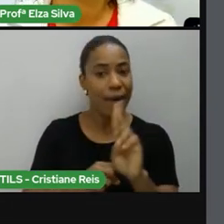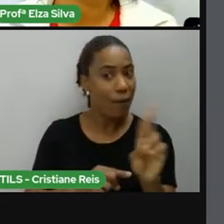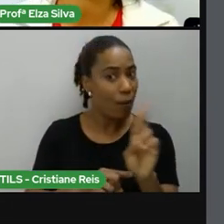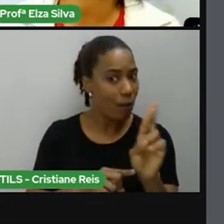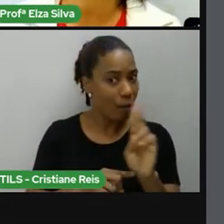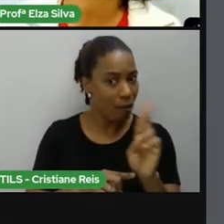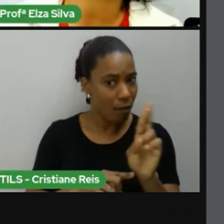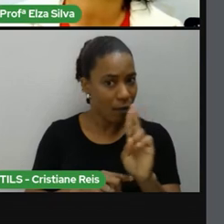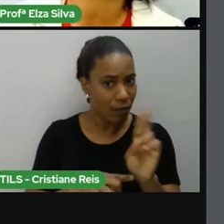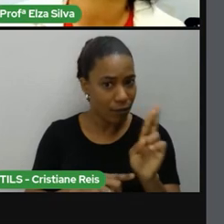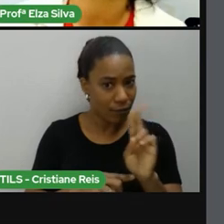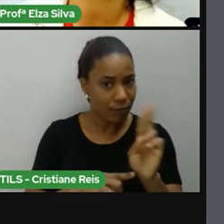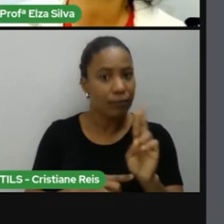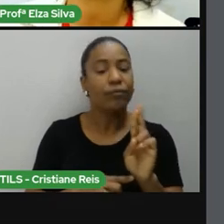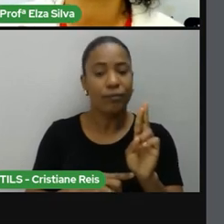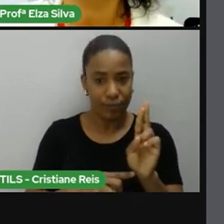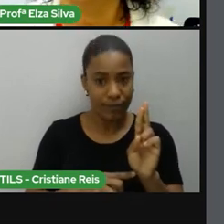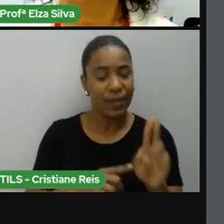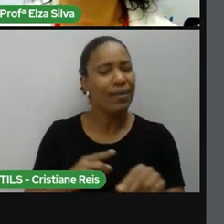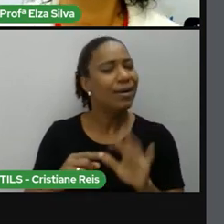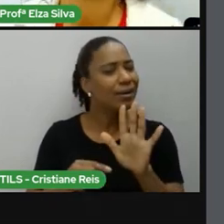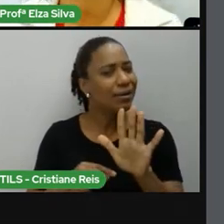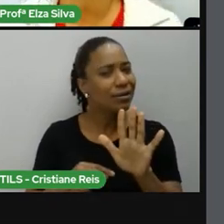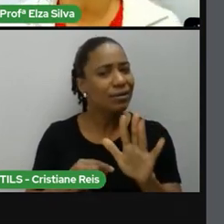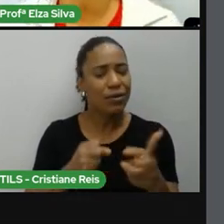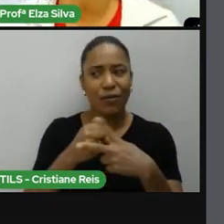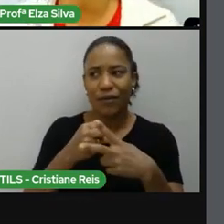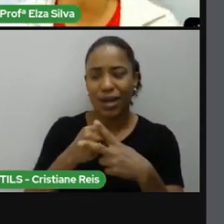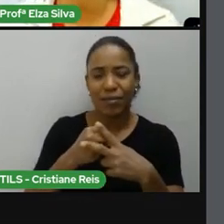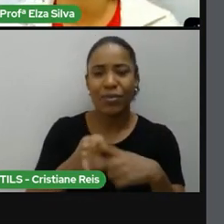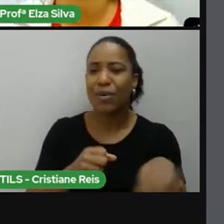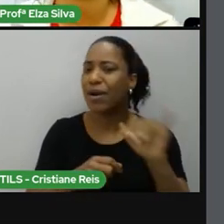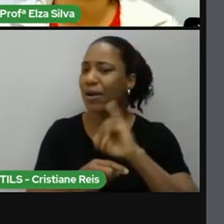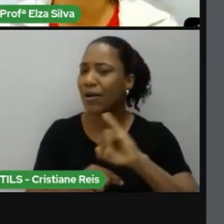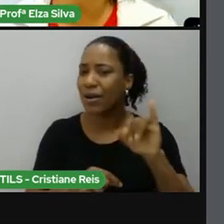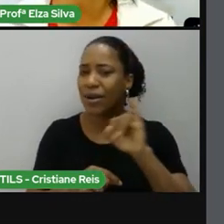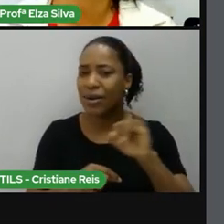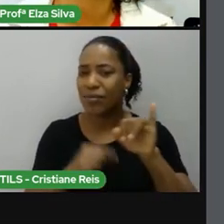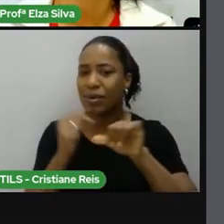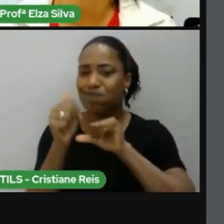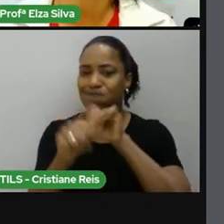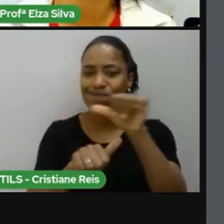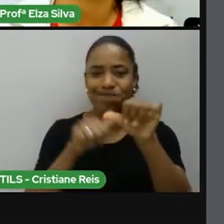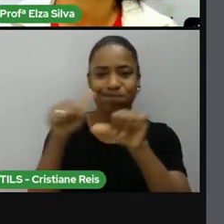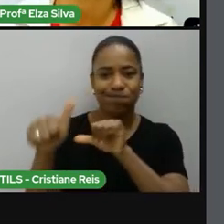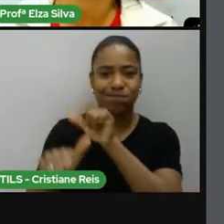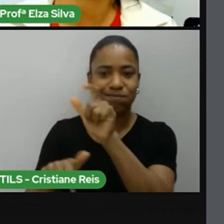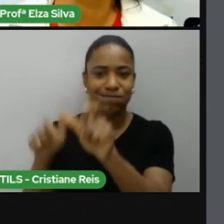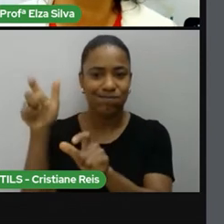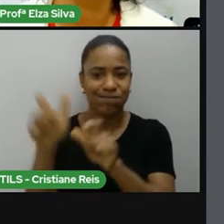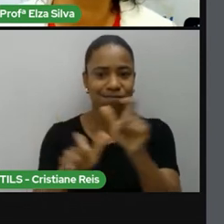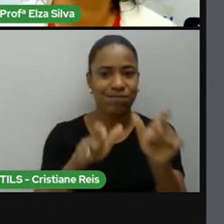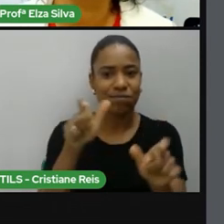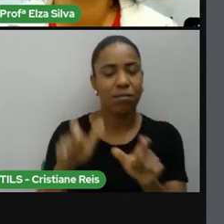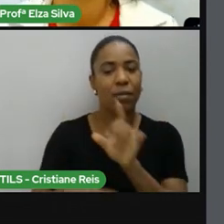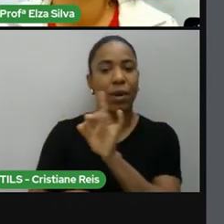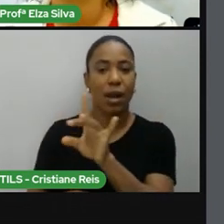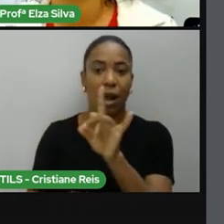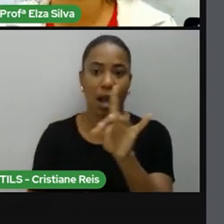Mas, quando o verbo for irregular, cada um terá sua própria forma verbal no passado.